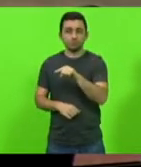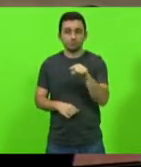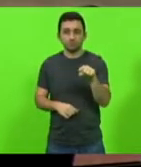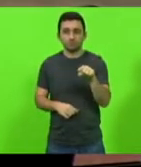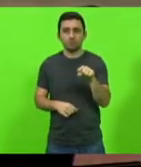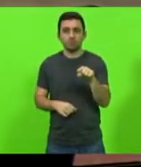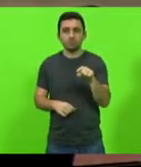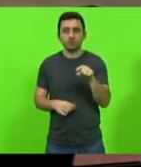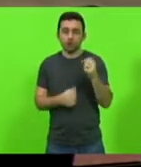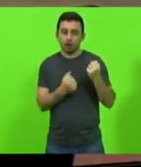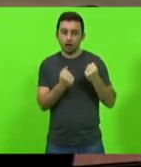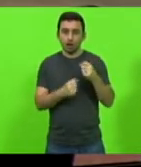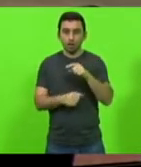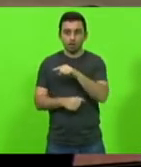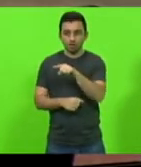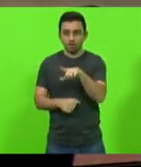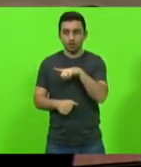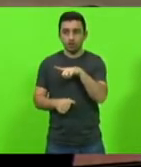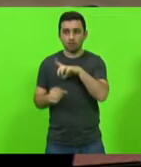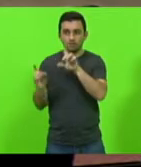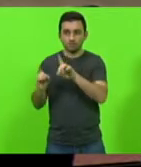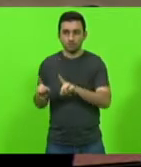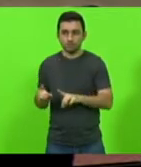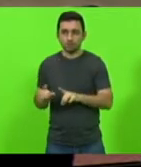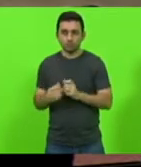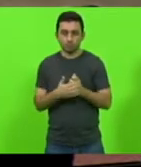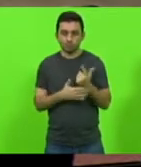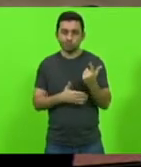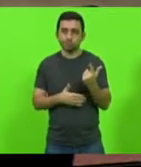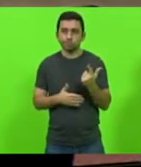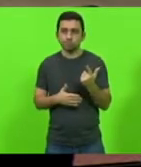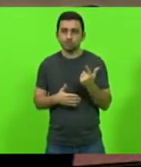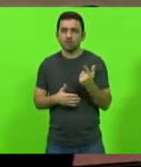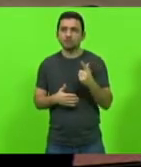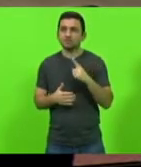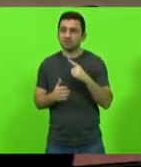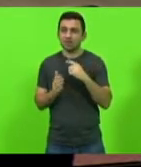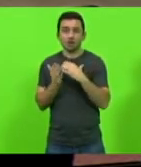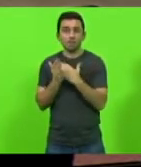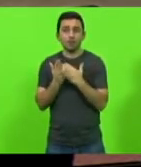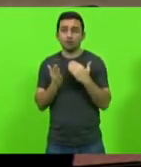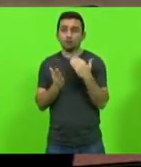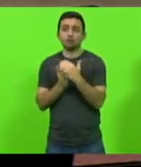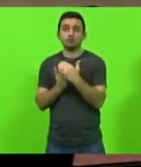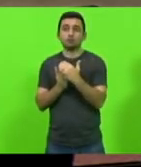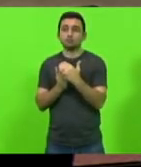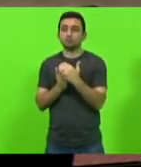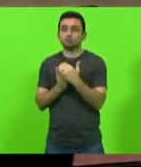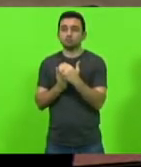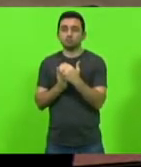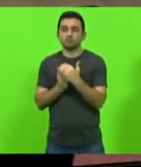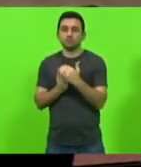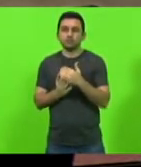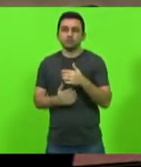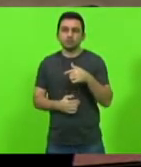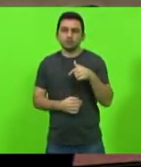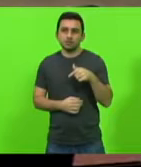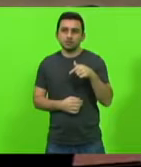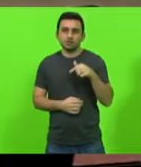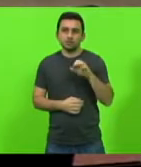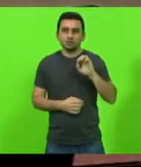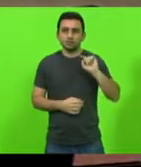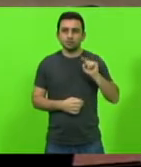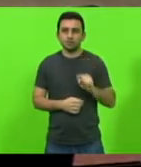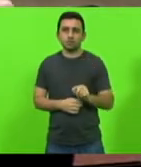automóveis para pessoas com deficiência houve uma majoração de no valor de 70 mil reais